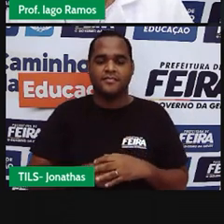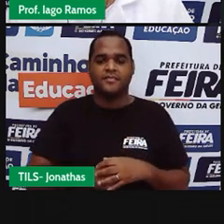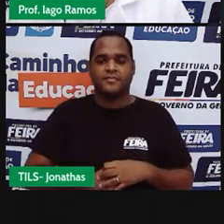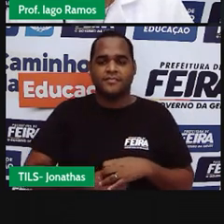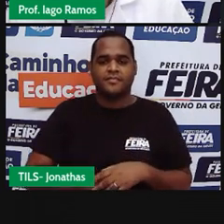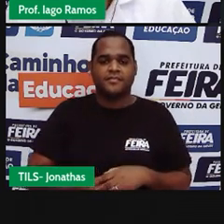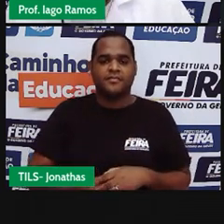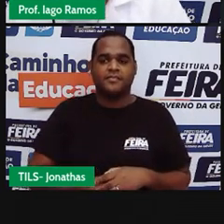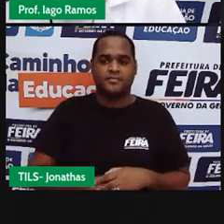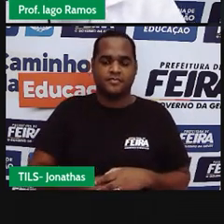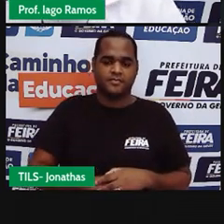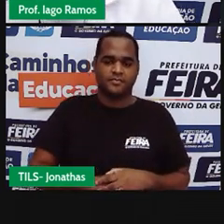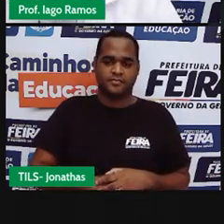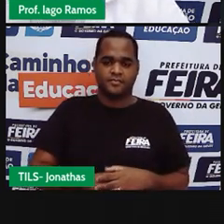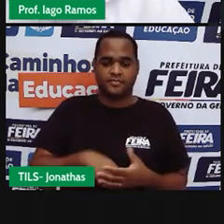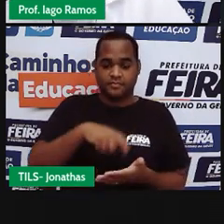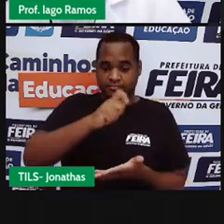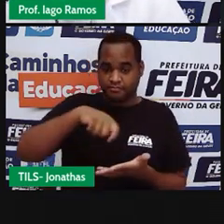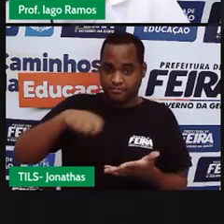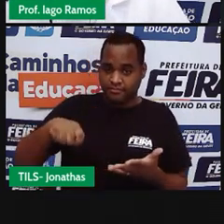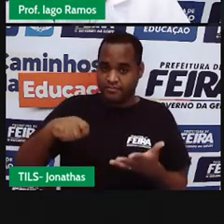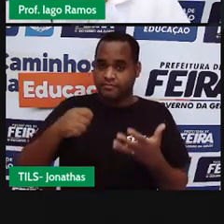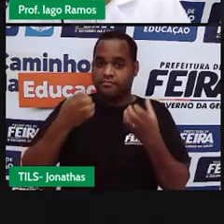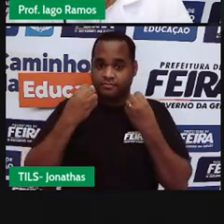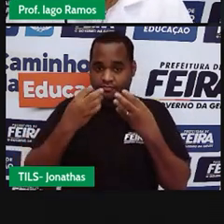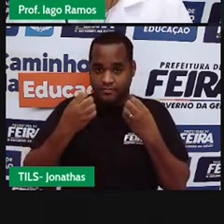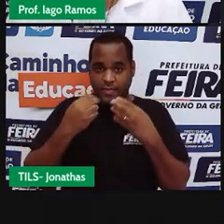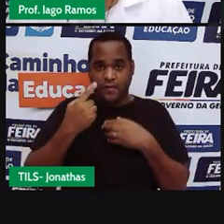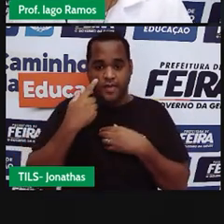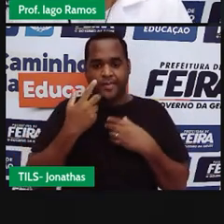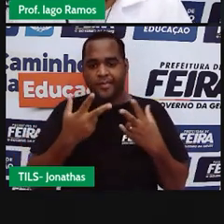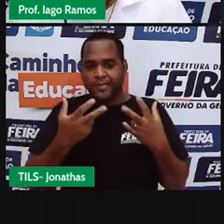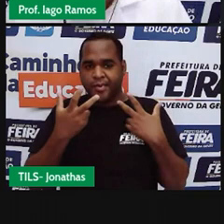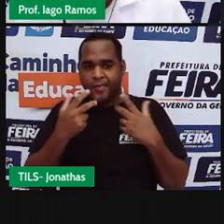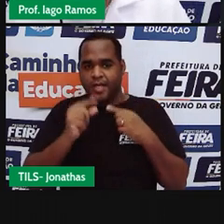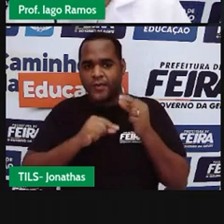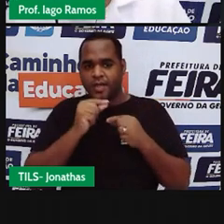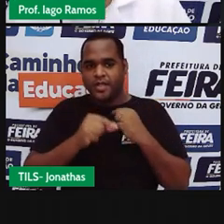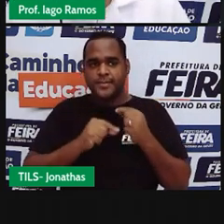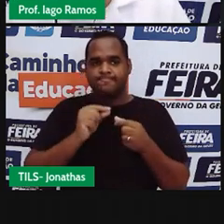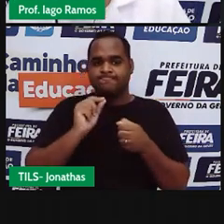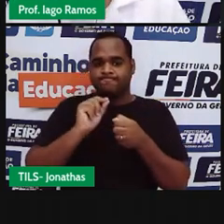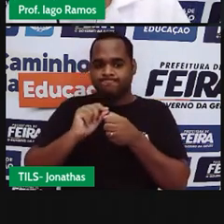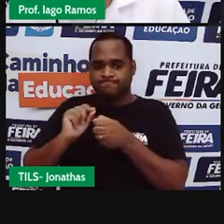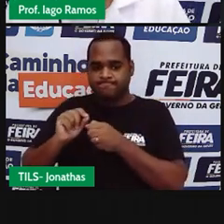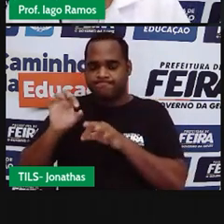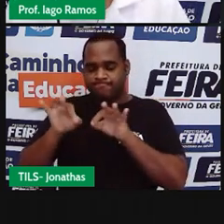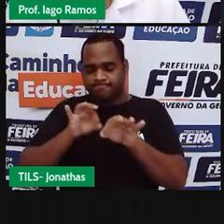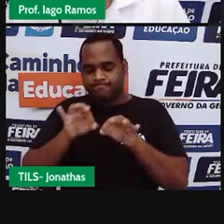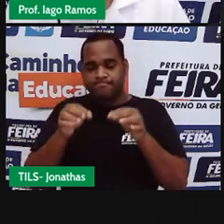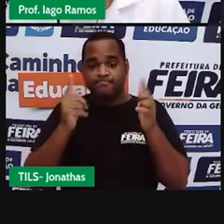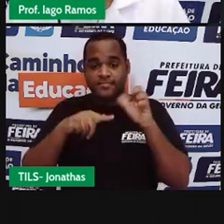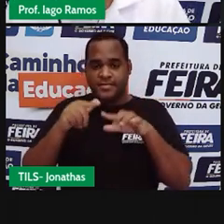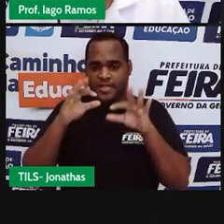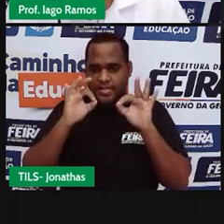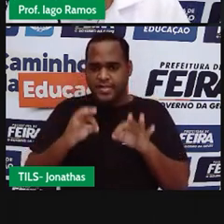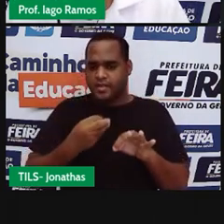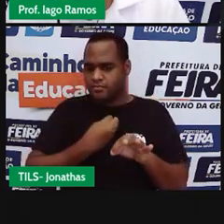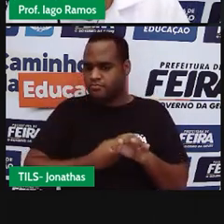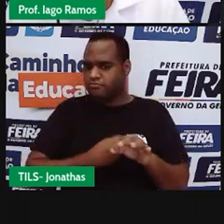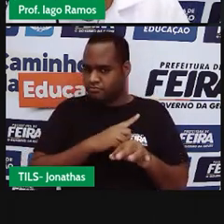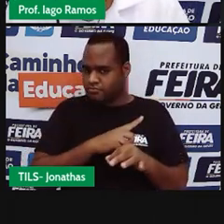Vou anotar pra que você veja as coisas funcionando do jeito que elas são. 1.